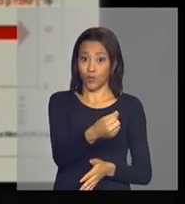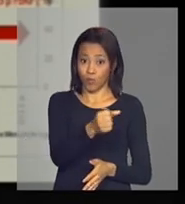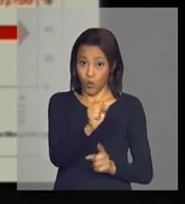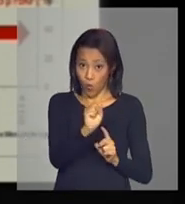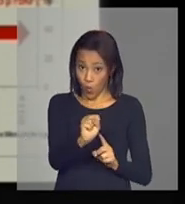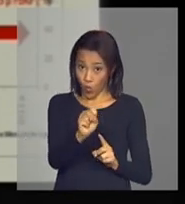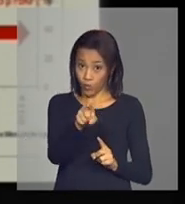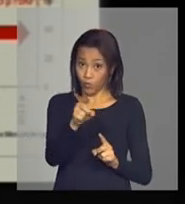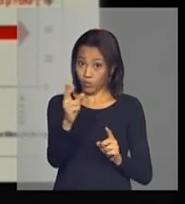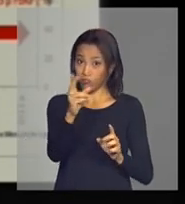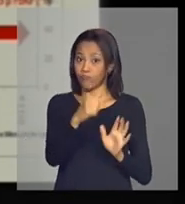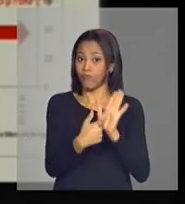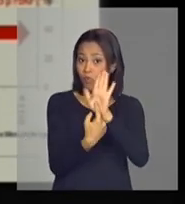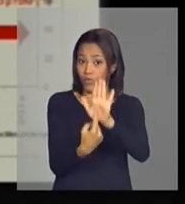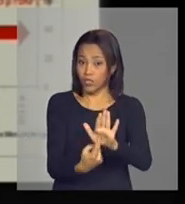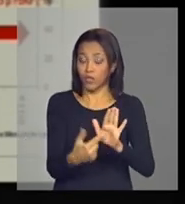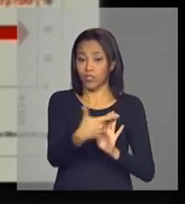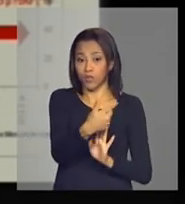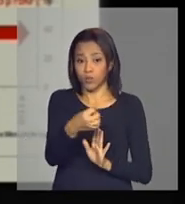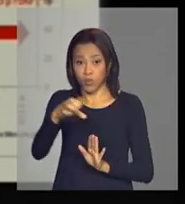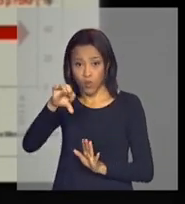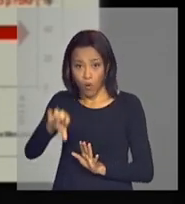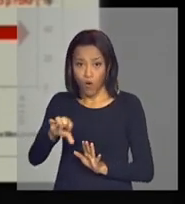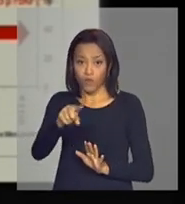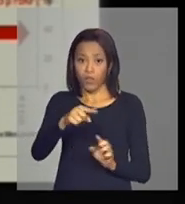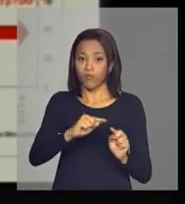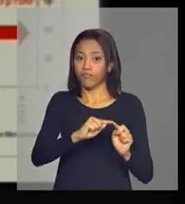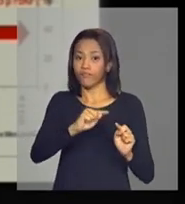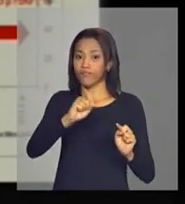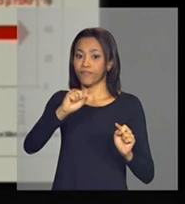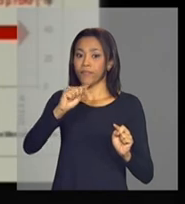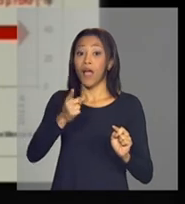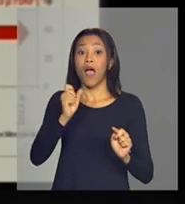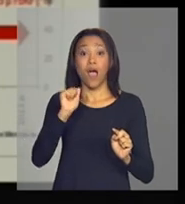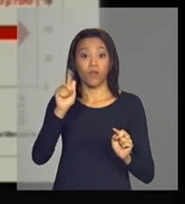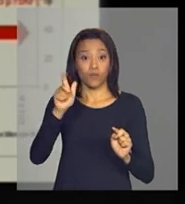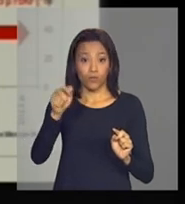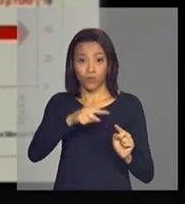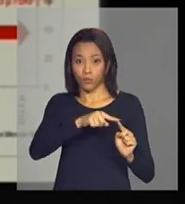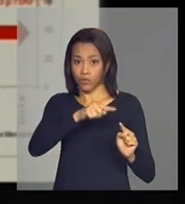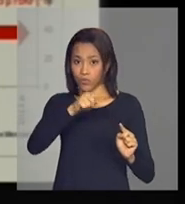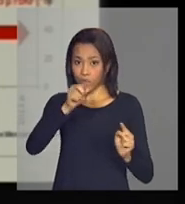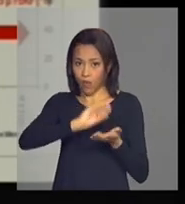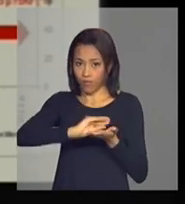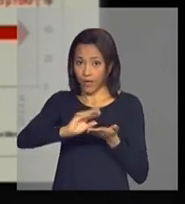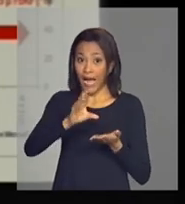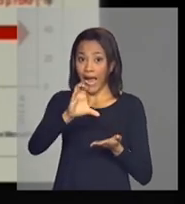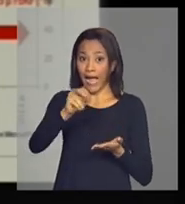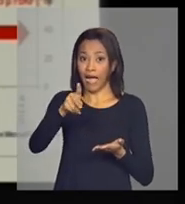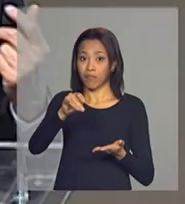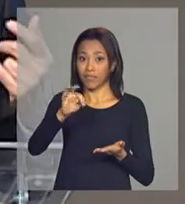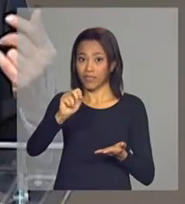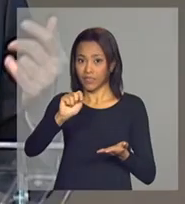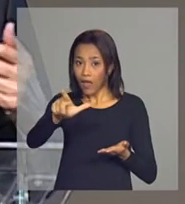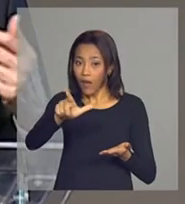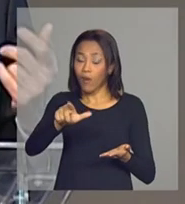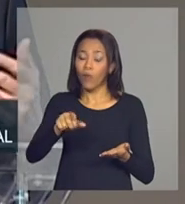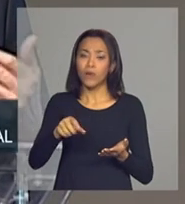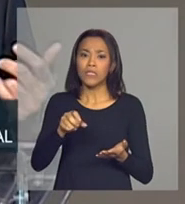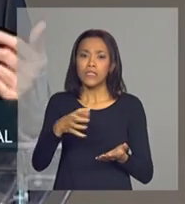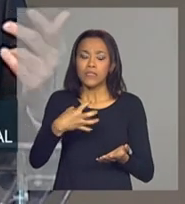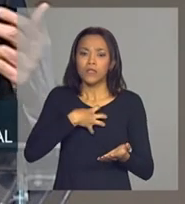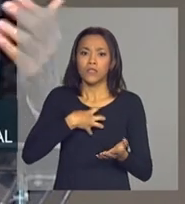2009 a curva azul que é a formação de capital afetada pela choque